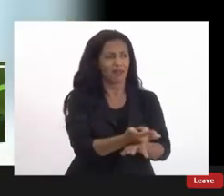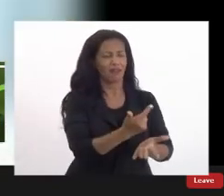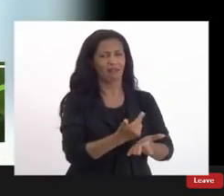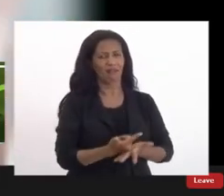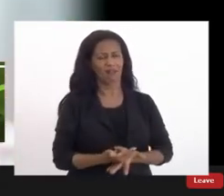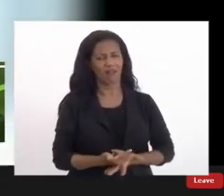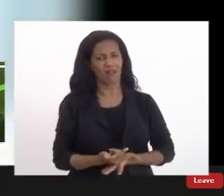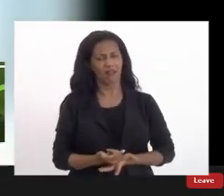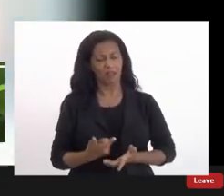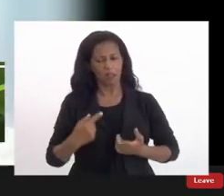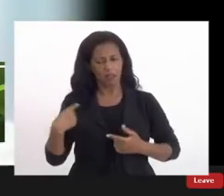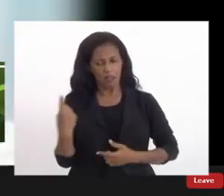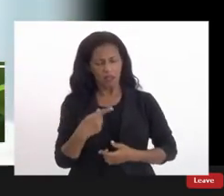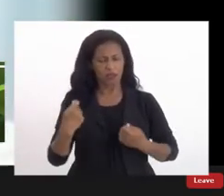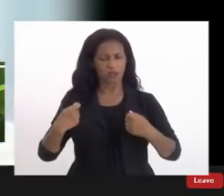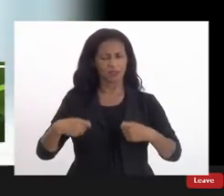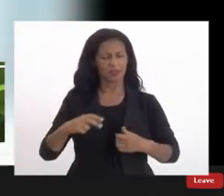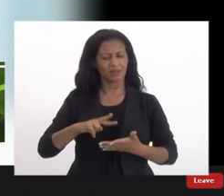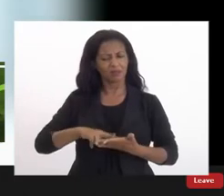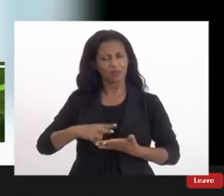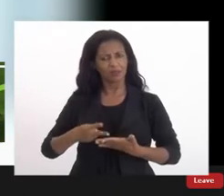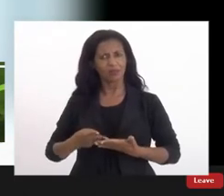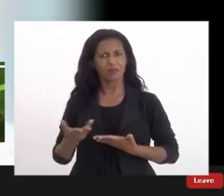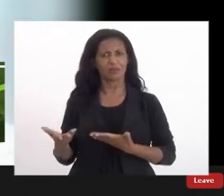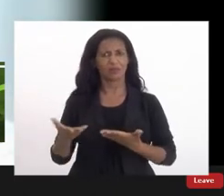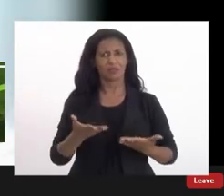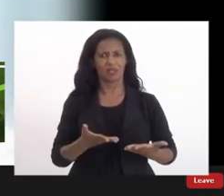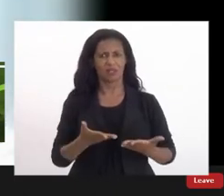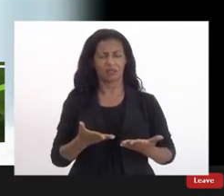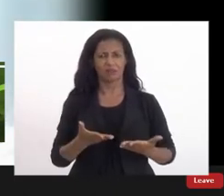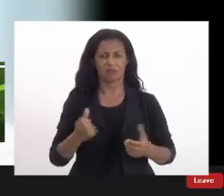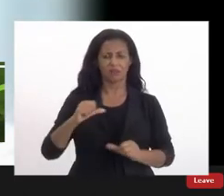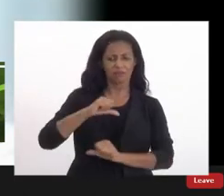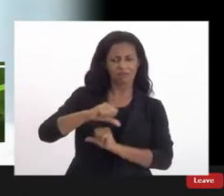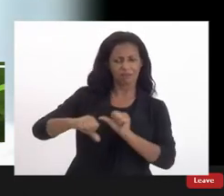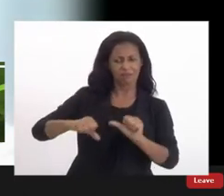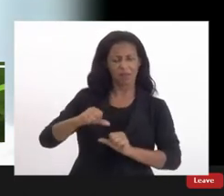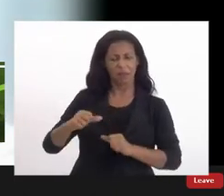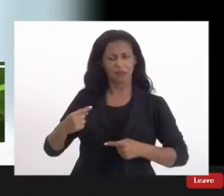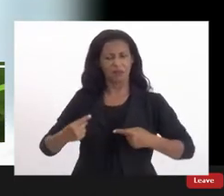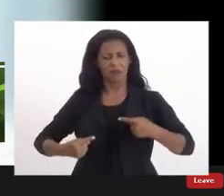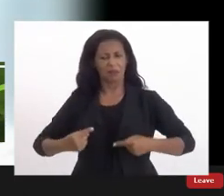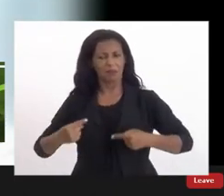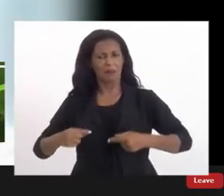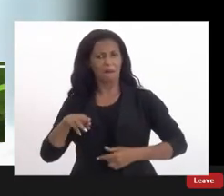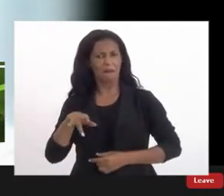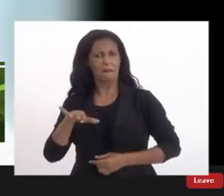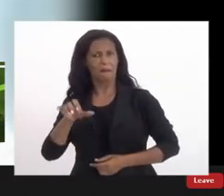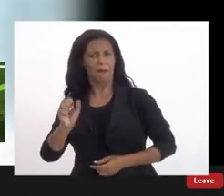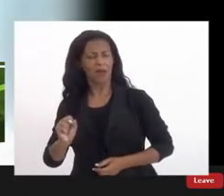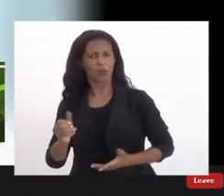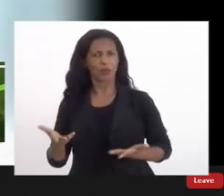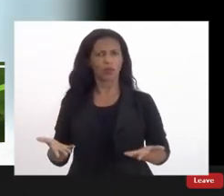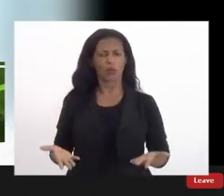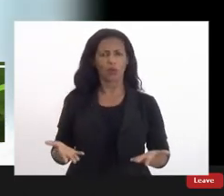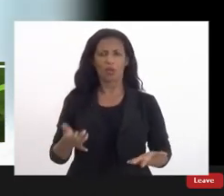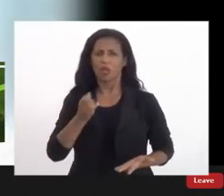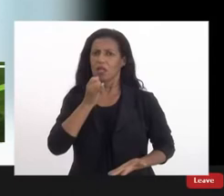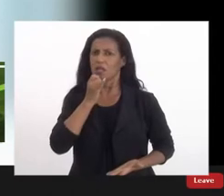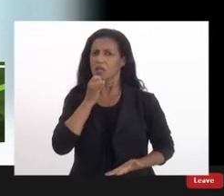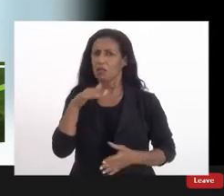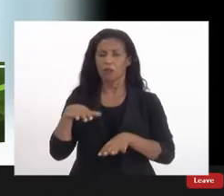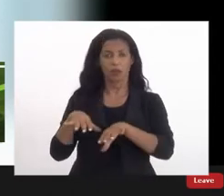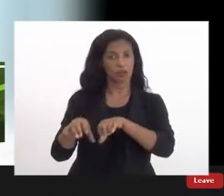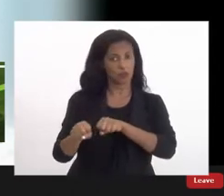e a gente precisa reverter fazer uma reversão e pensar numa política macro né então por exemplo nessas